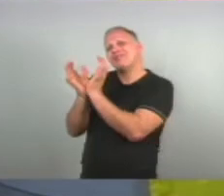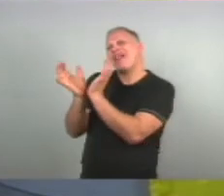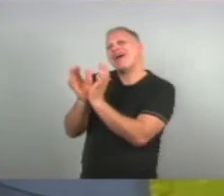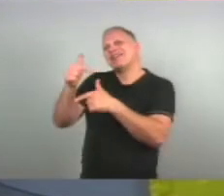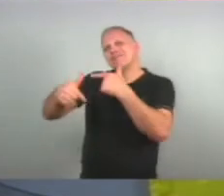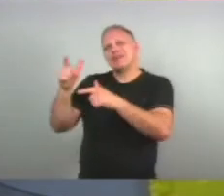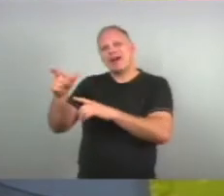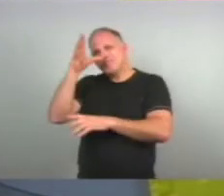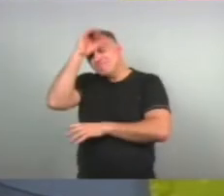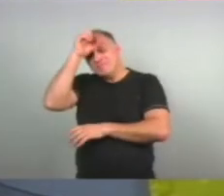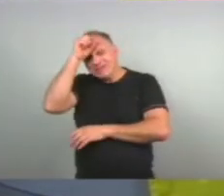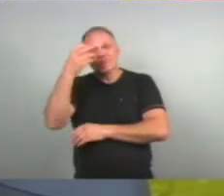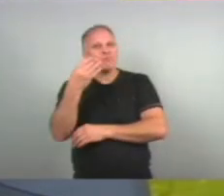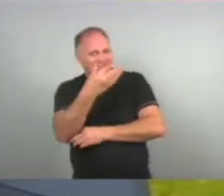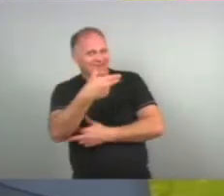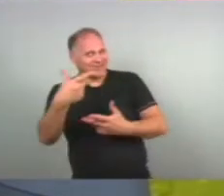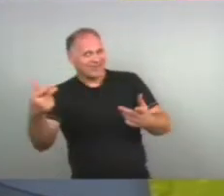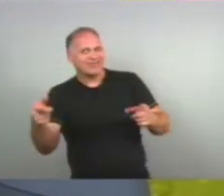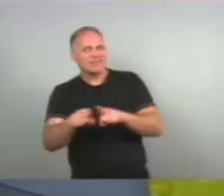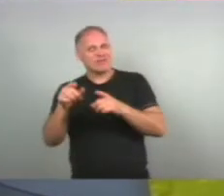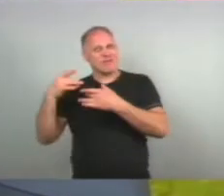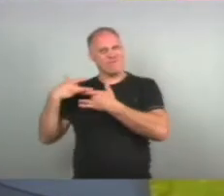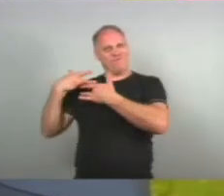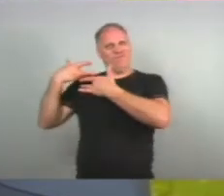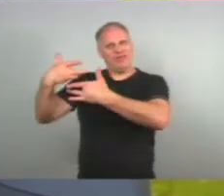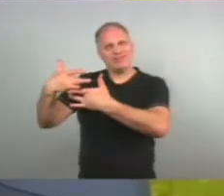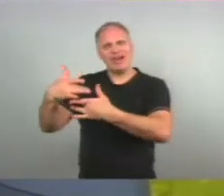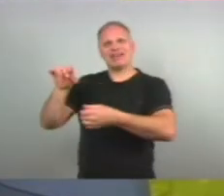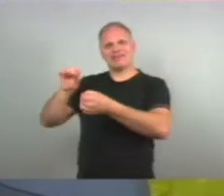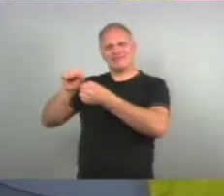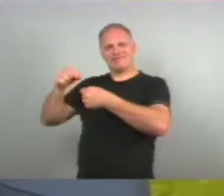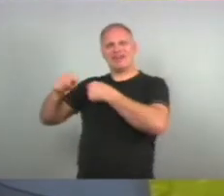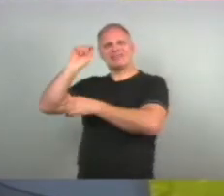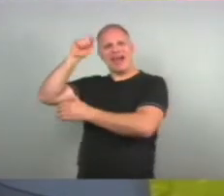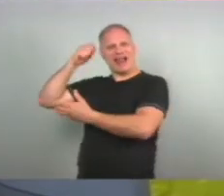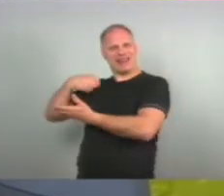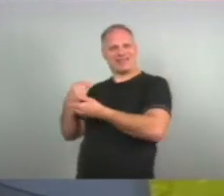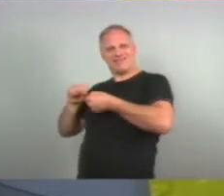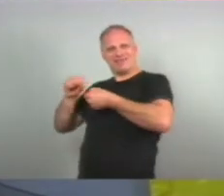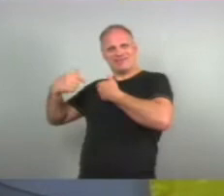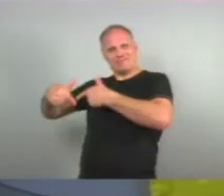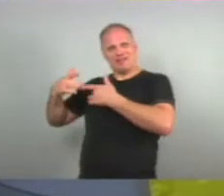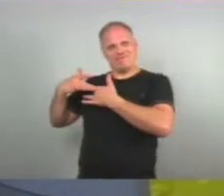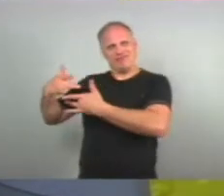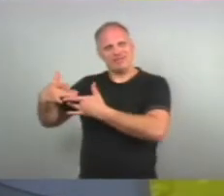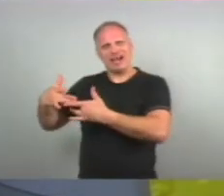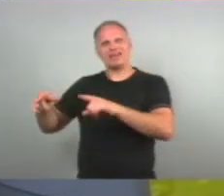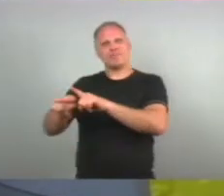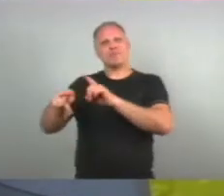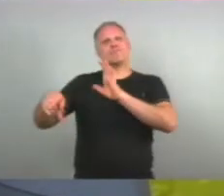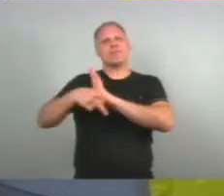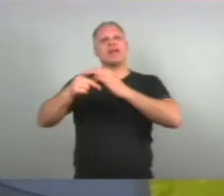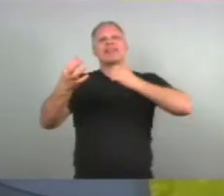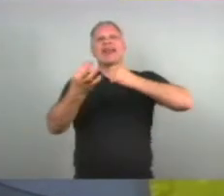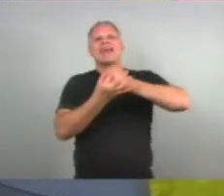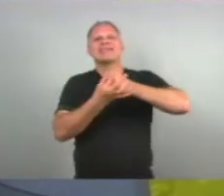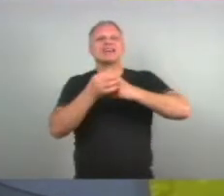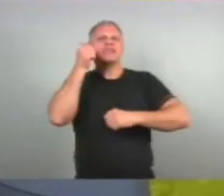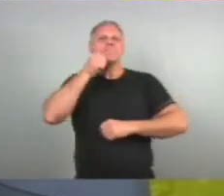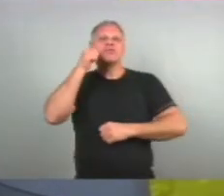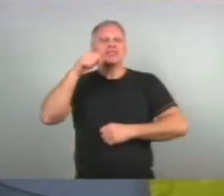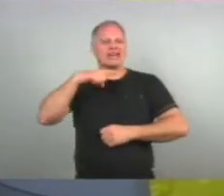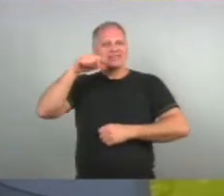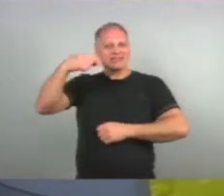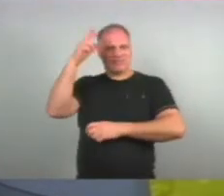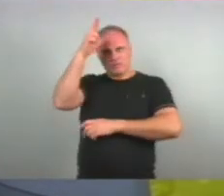lá Como voluntárias Ele foi um projeto Desenvolvido Pela Delegacia da Mulher A nível